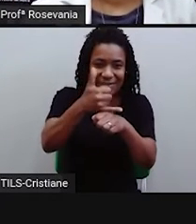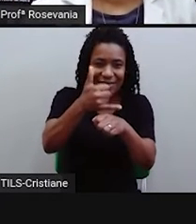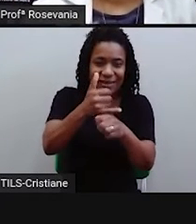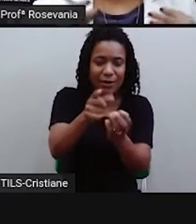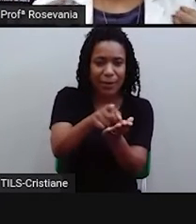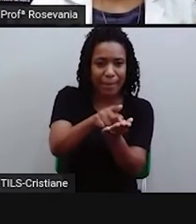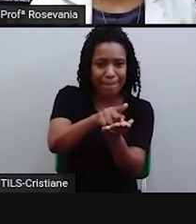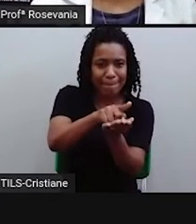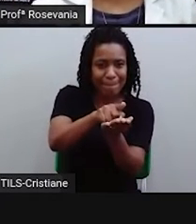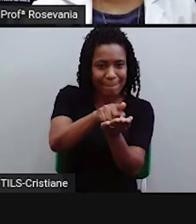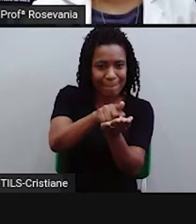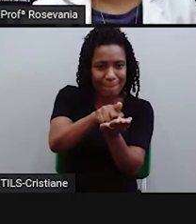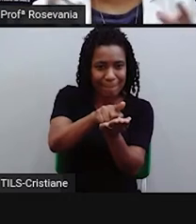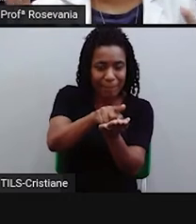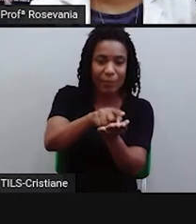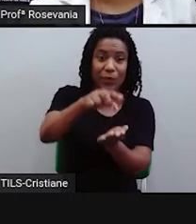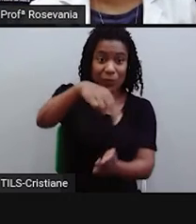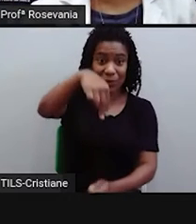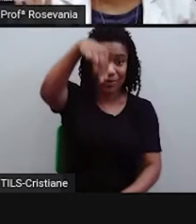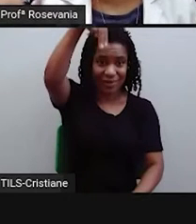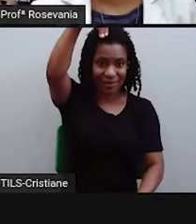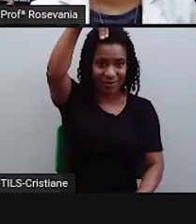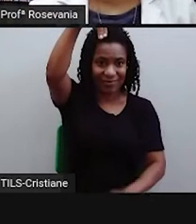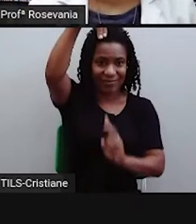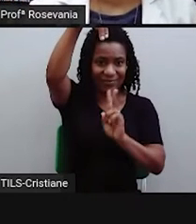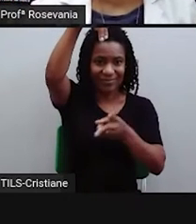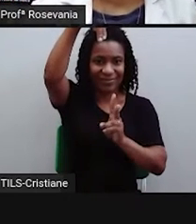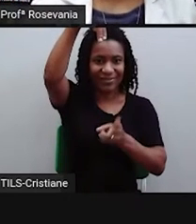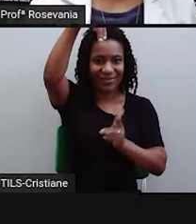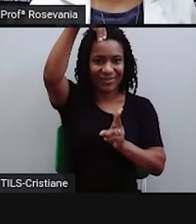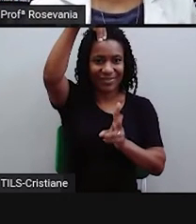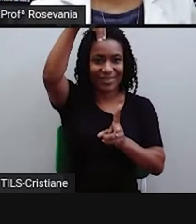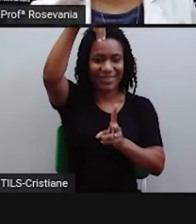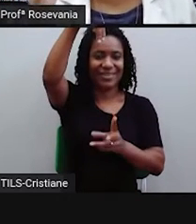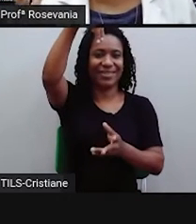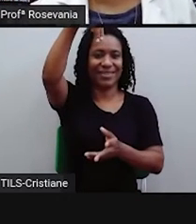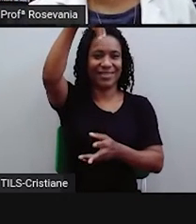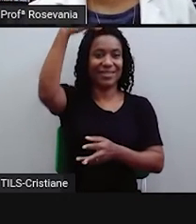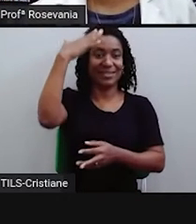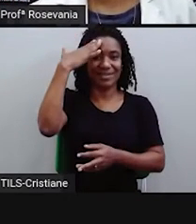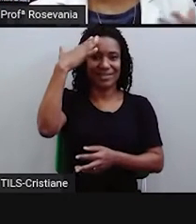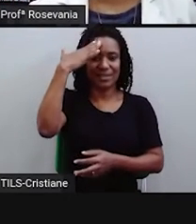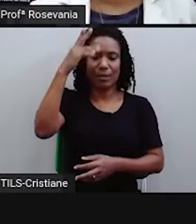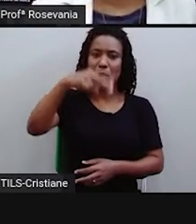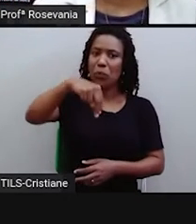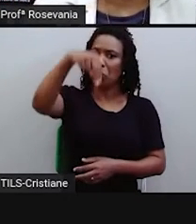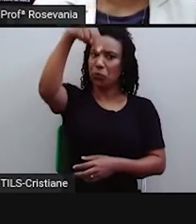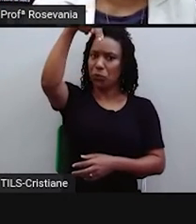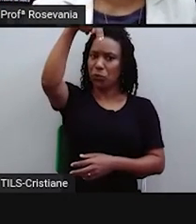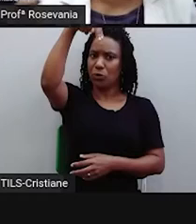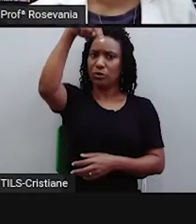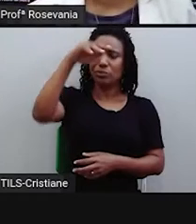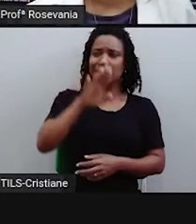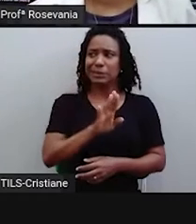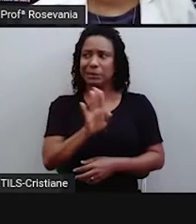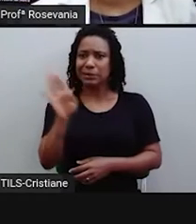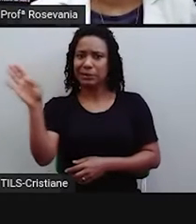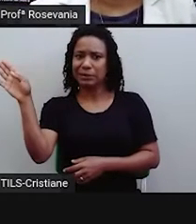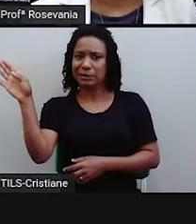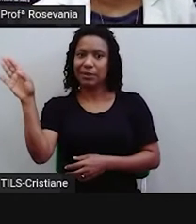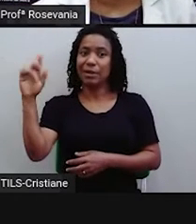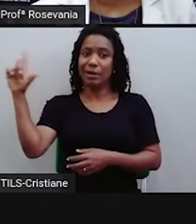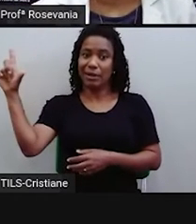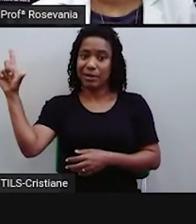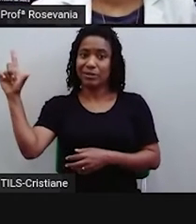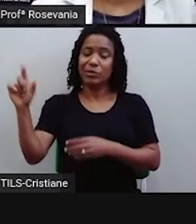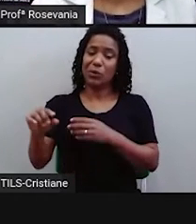magnético. E aí, vai dar uma noção para você, né? Se você está indo para o norte, você está indo para o leste, se indo para o sul e